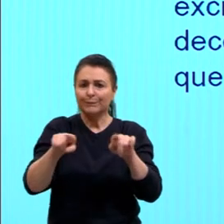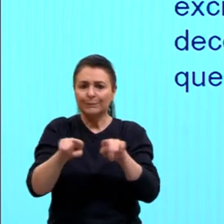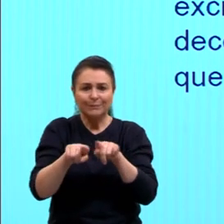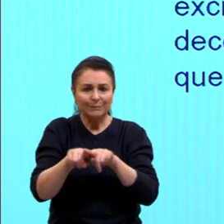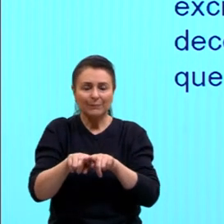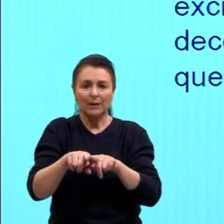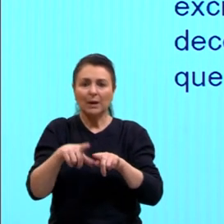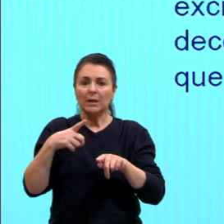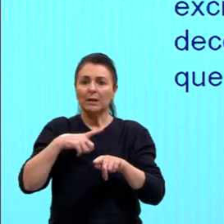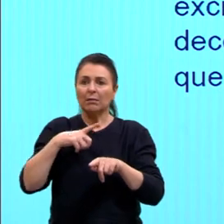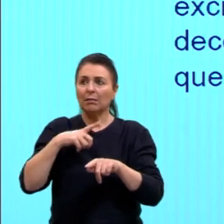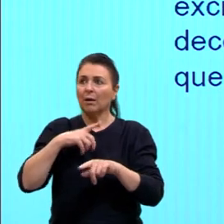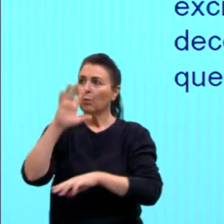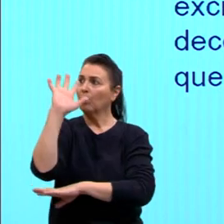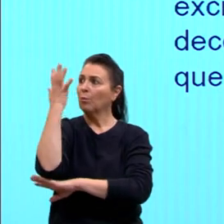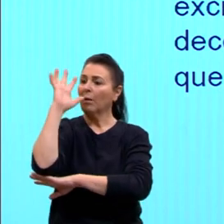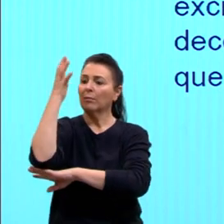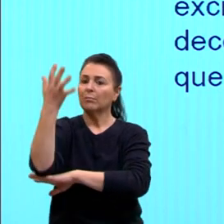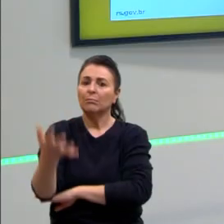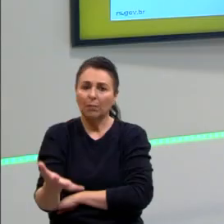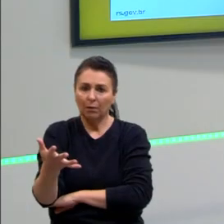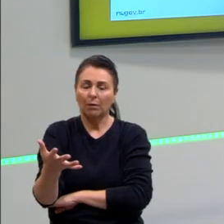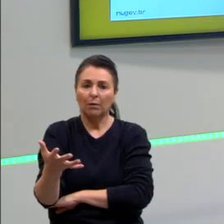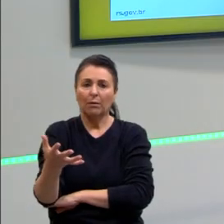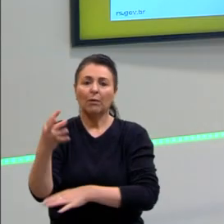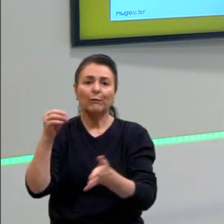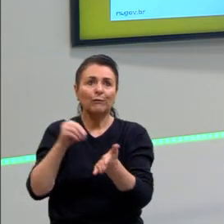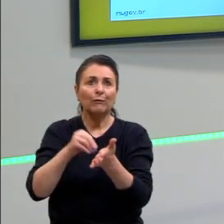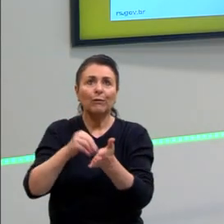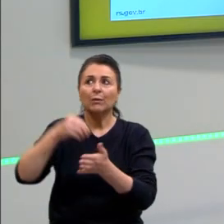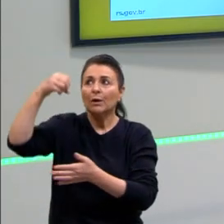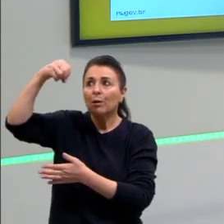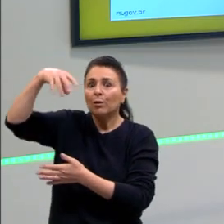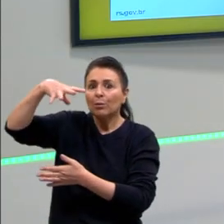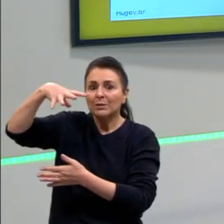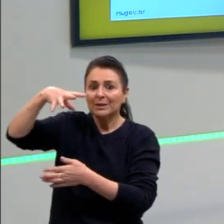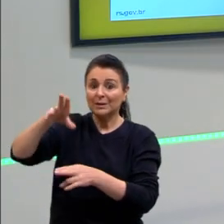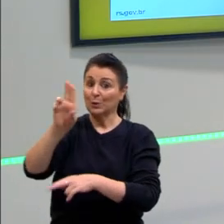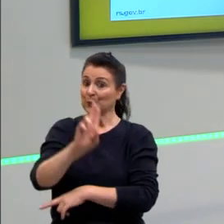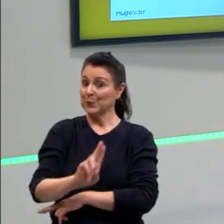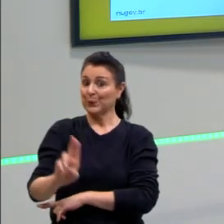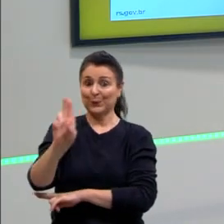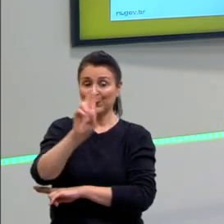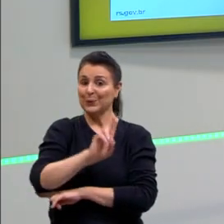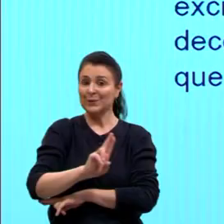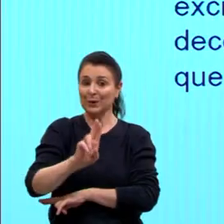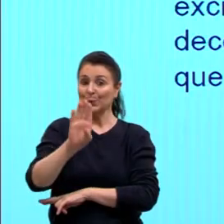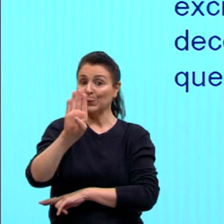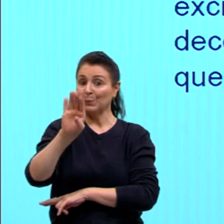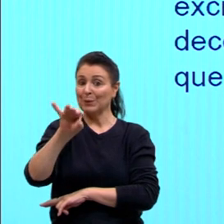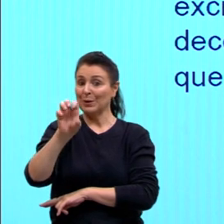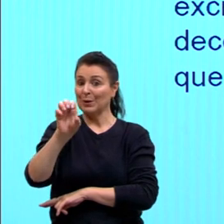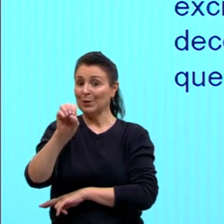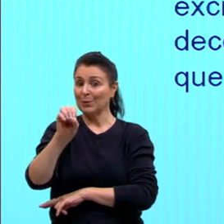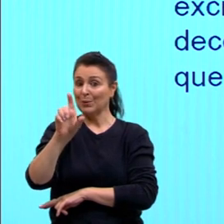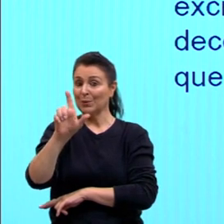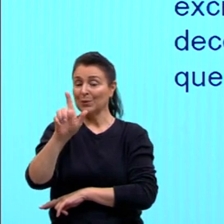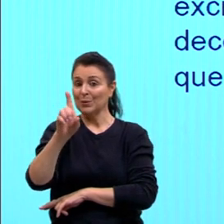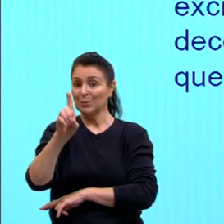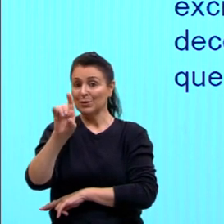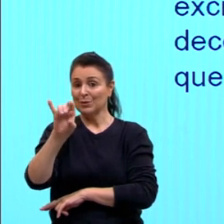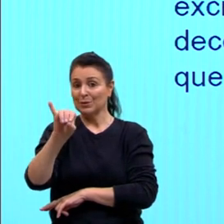uma queda de uma árvore, ele fica dias, né, sem ter energia elétrica. Então, com esse biodigestor, eu consigo reduzir